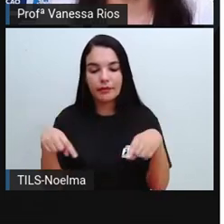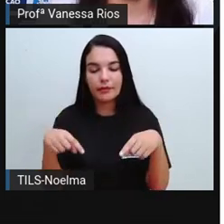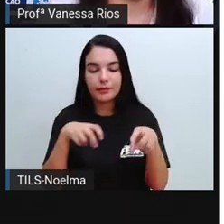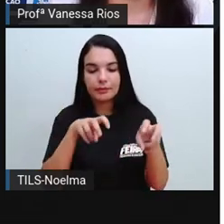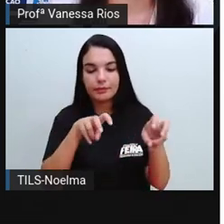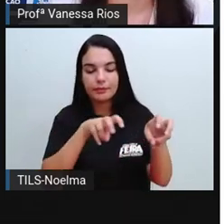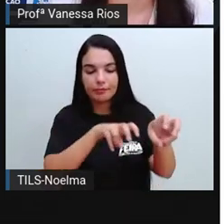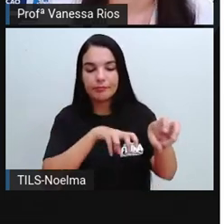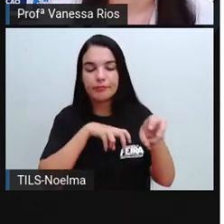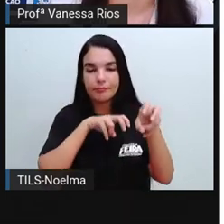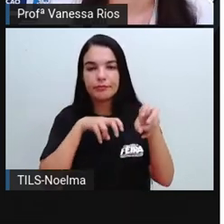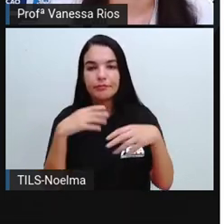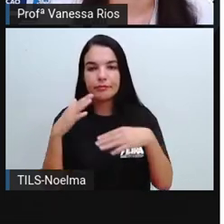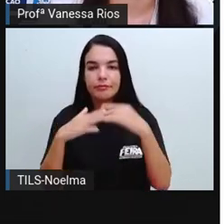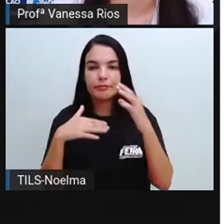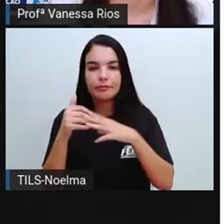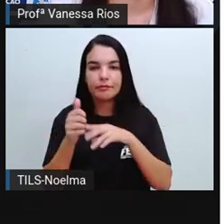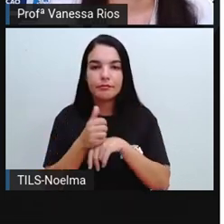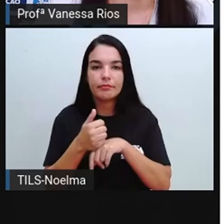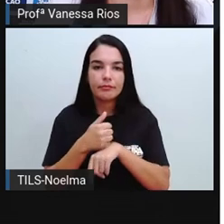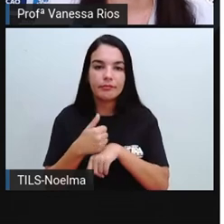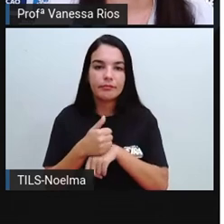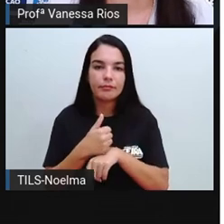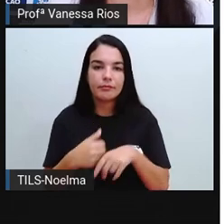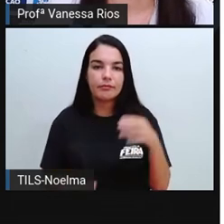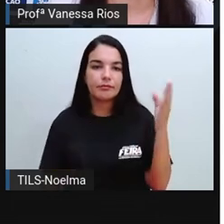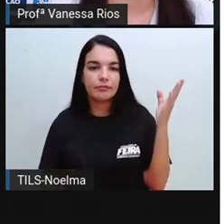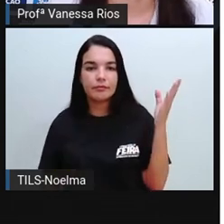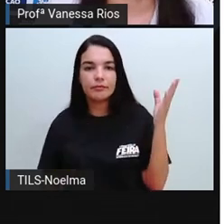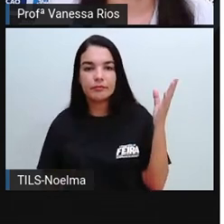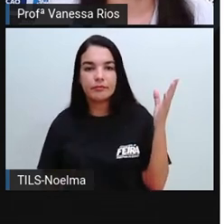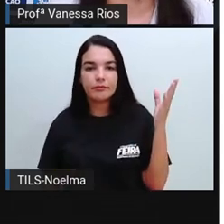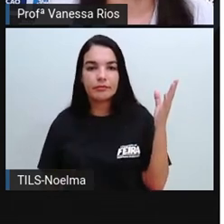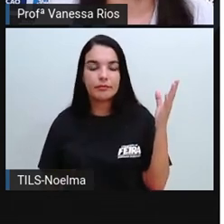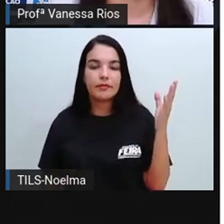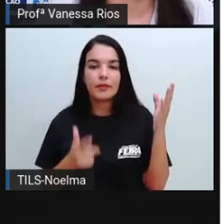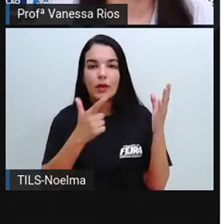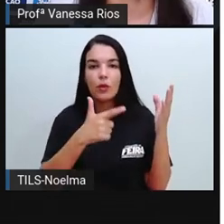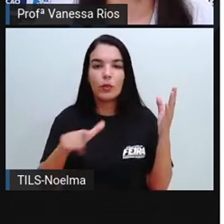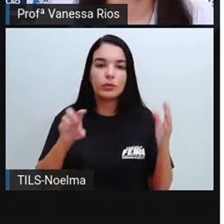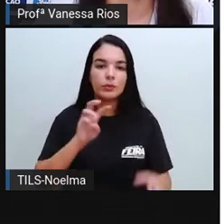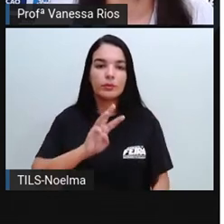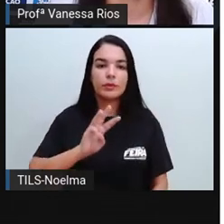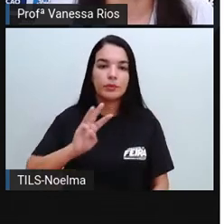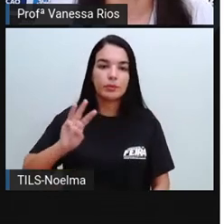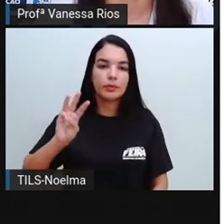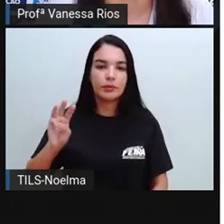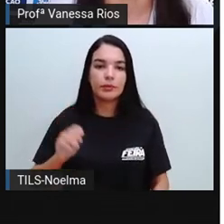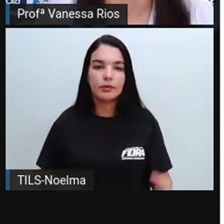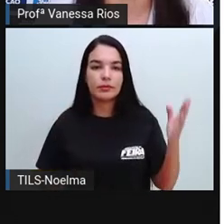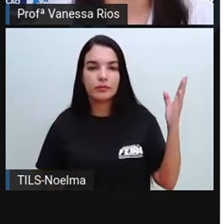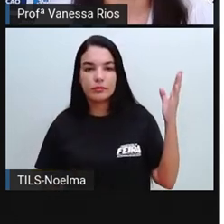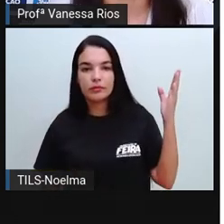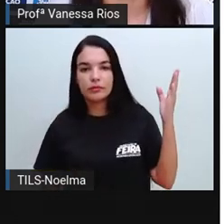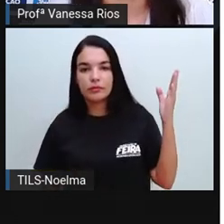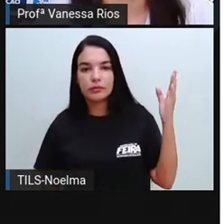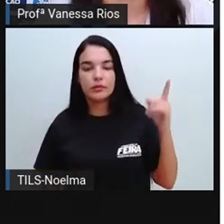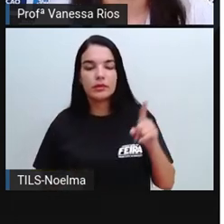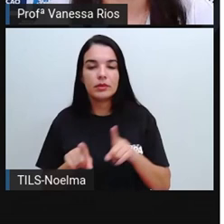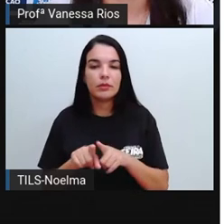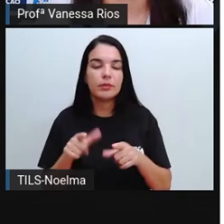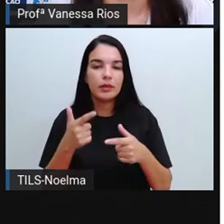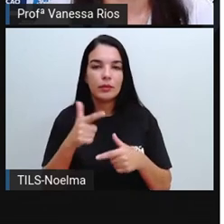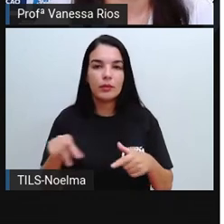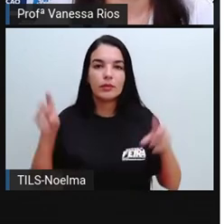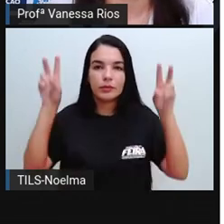agricultores atualmente. Aí lá nesse outro site, né, Repórter Brasil, 20 anos, a Pró também traz